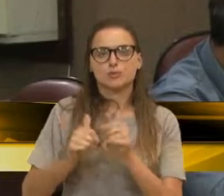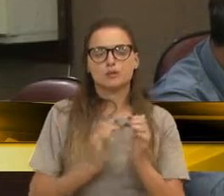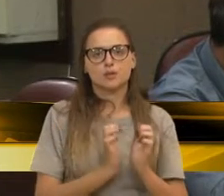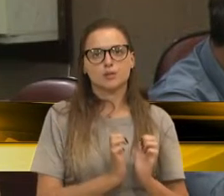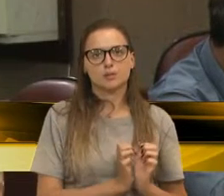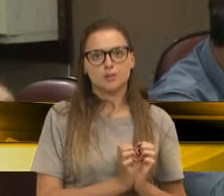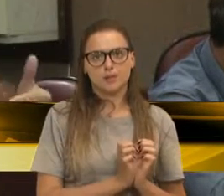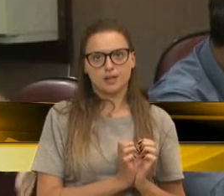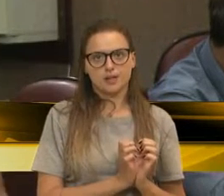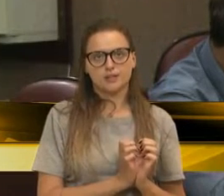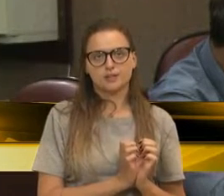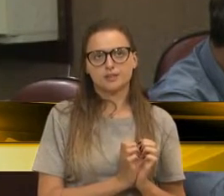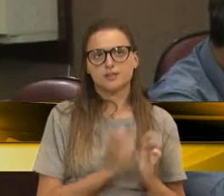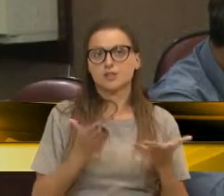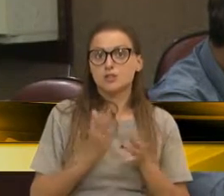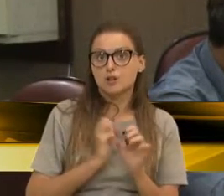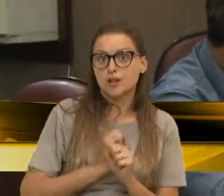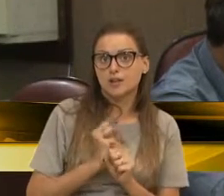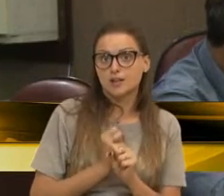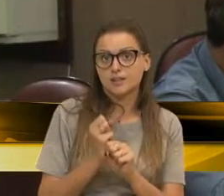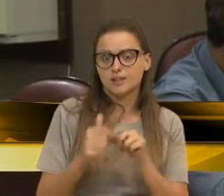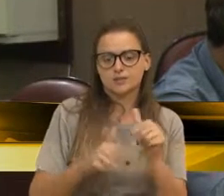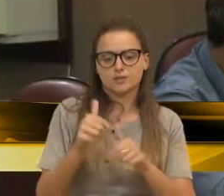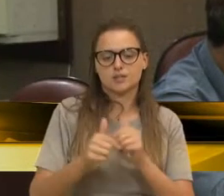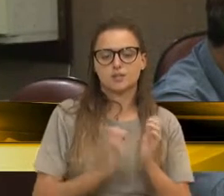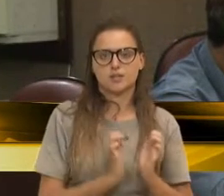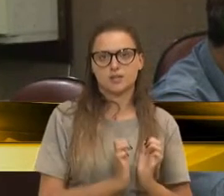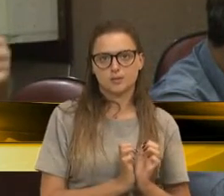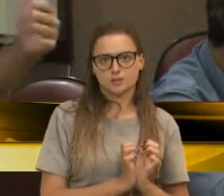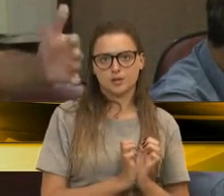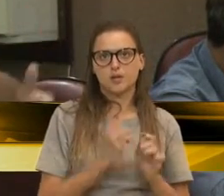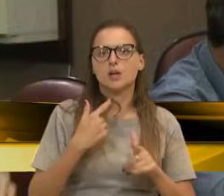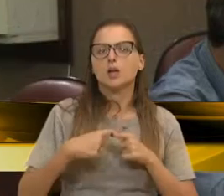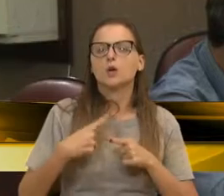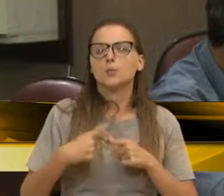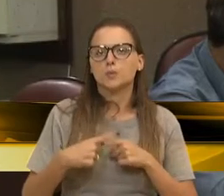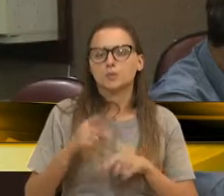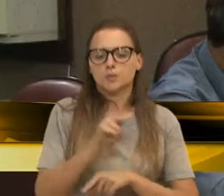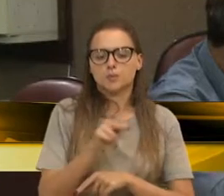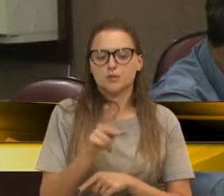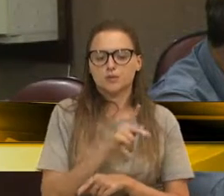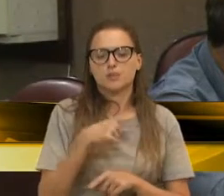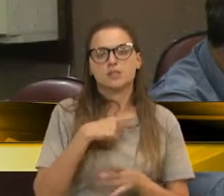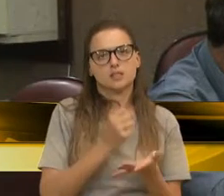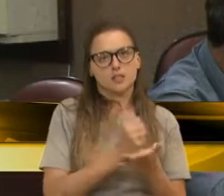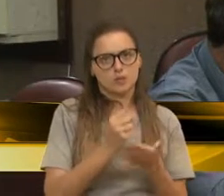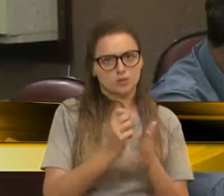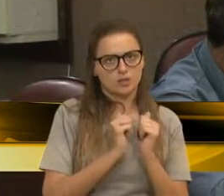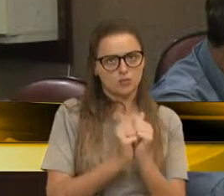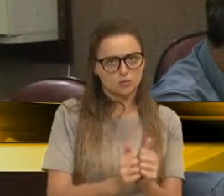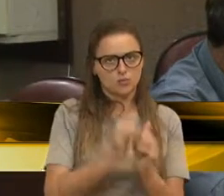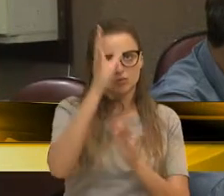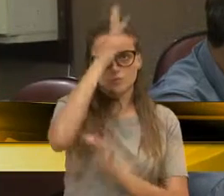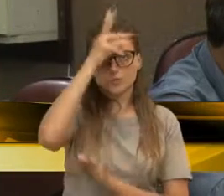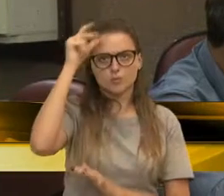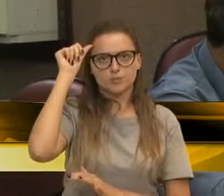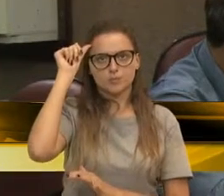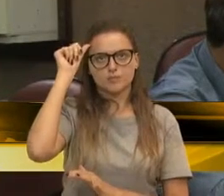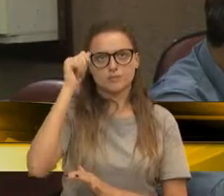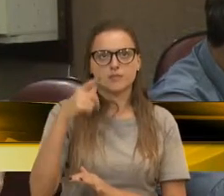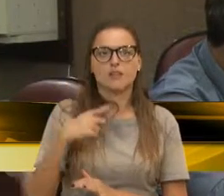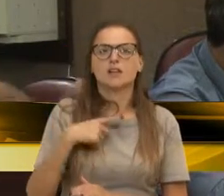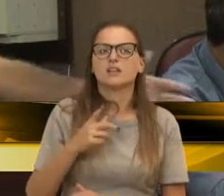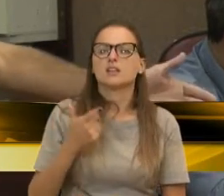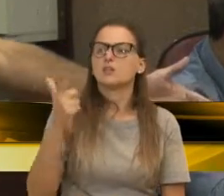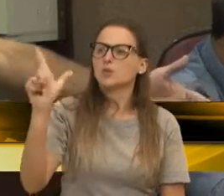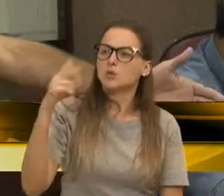estão há anos lá na PAI, porque são professores ligados ao município. E esteve lá